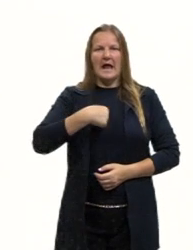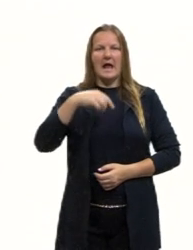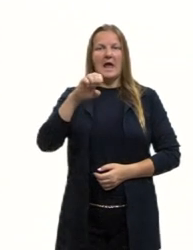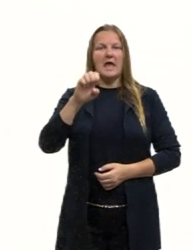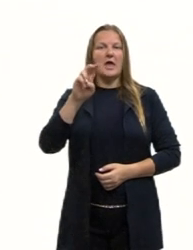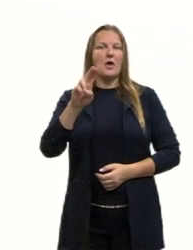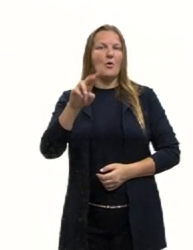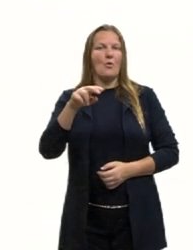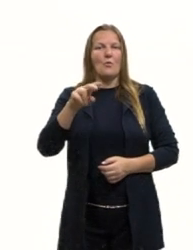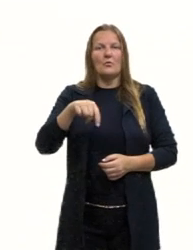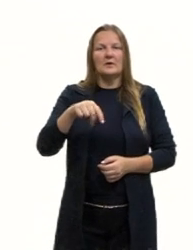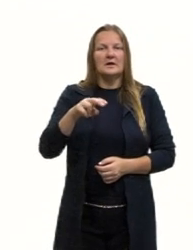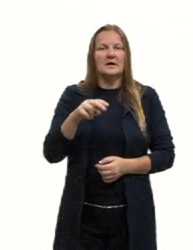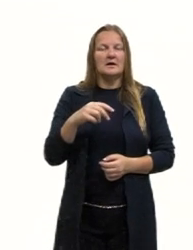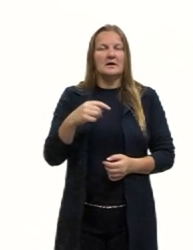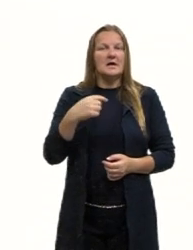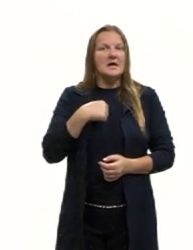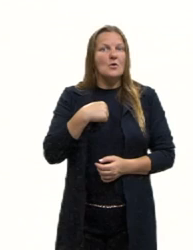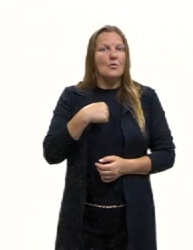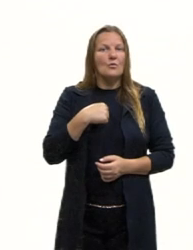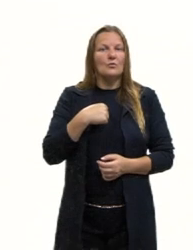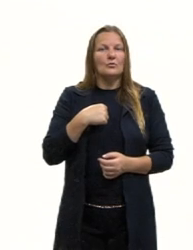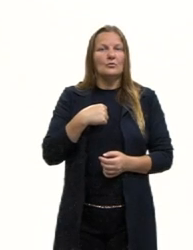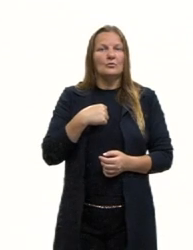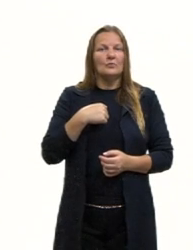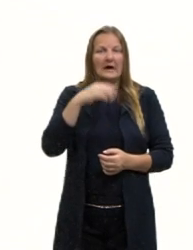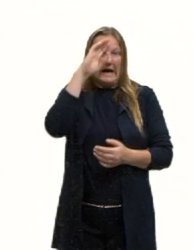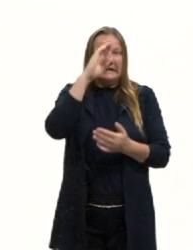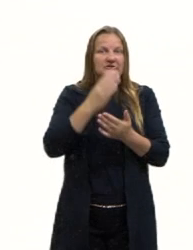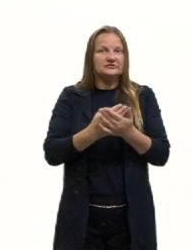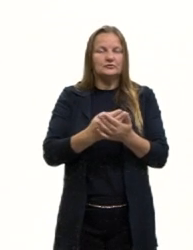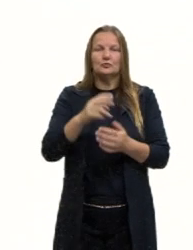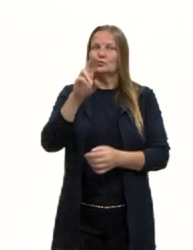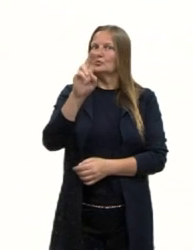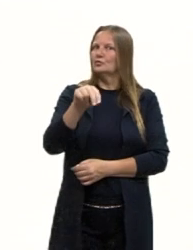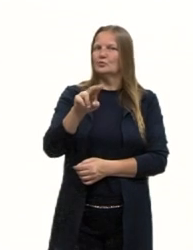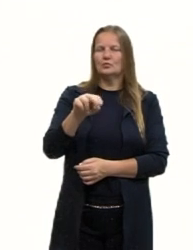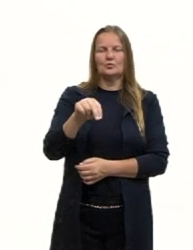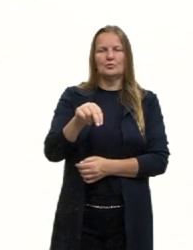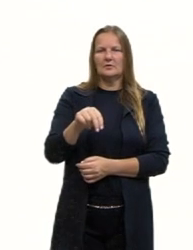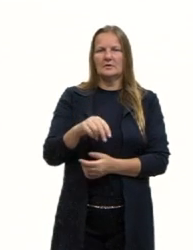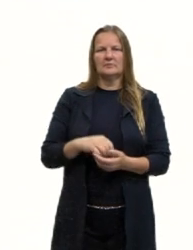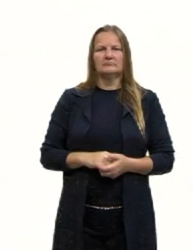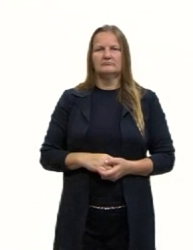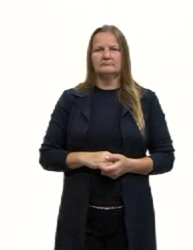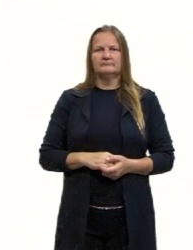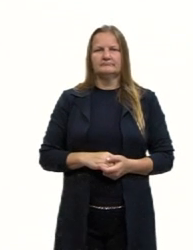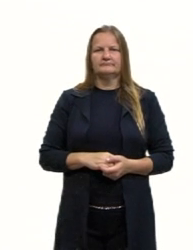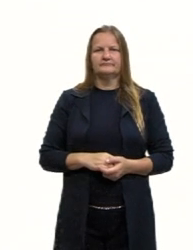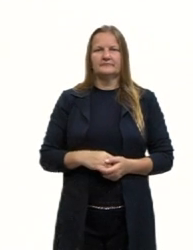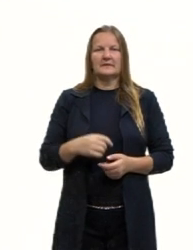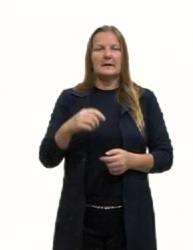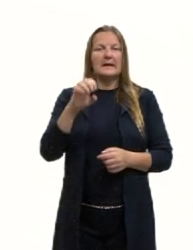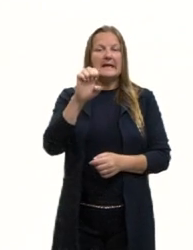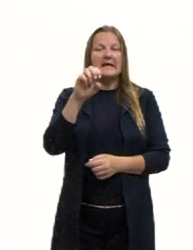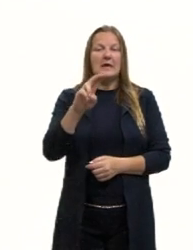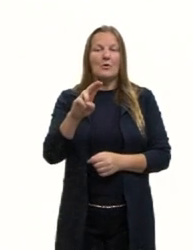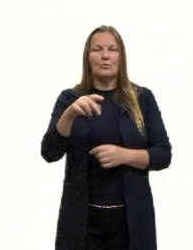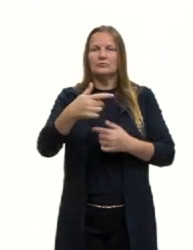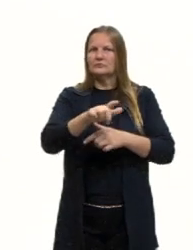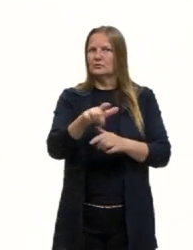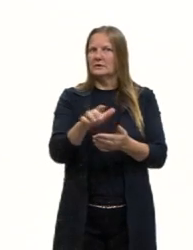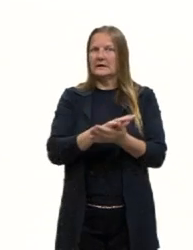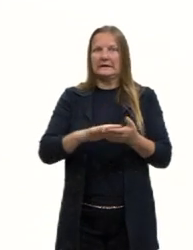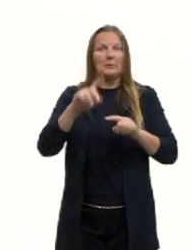eu acho, eu penso, eu acredito, jamais estará lá, mas isso vai aparecer de uma forma mais sutil, ainda que